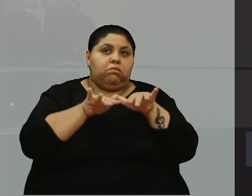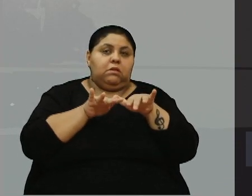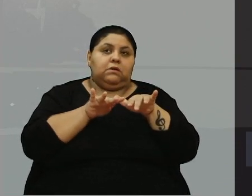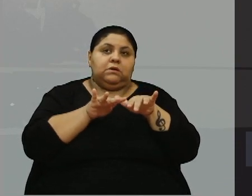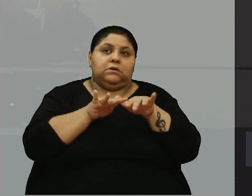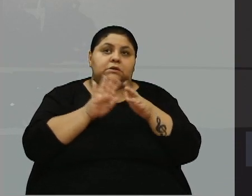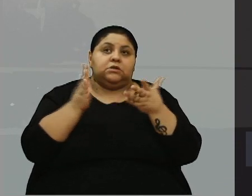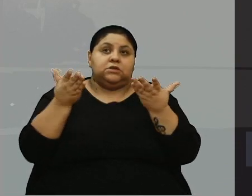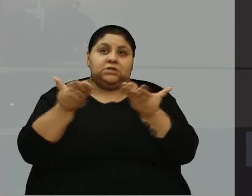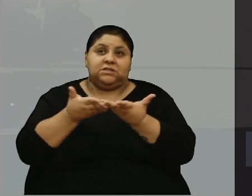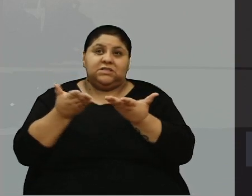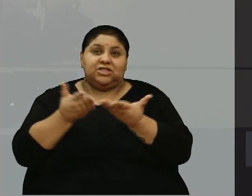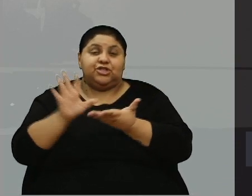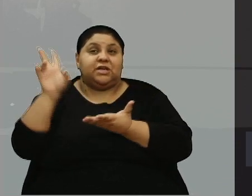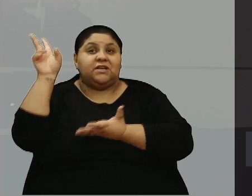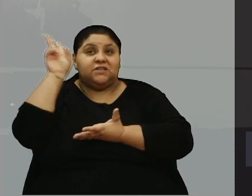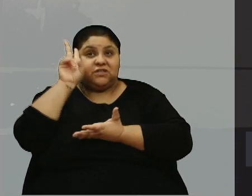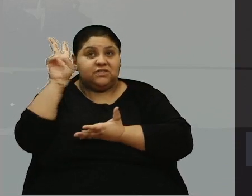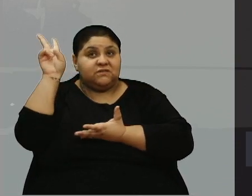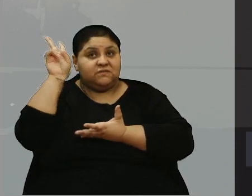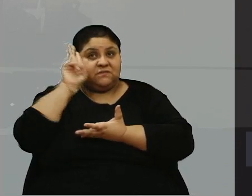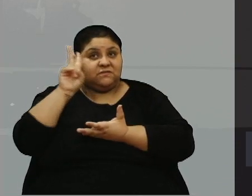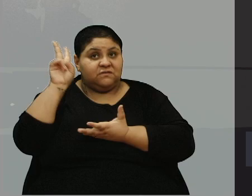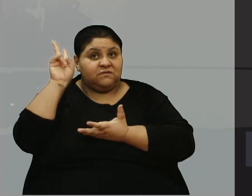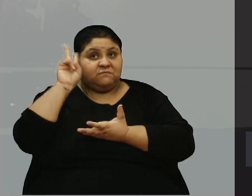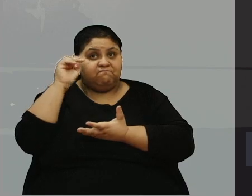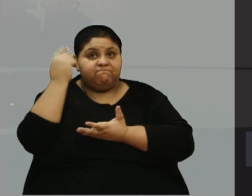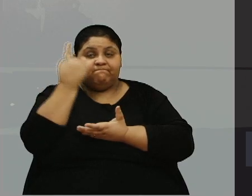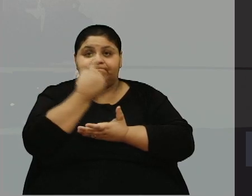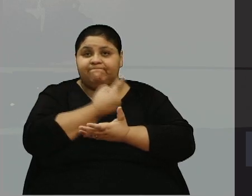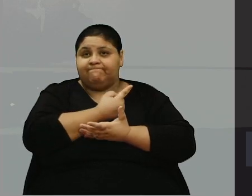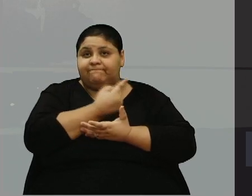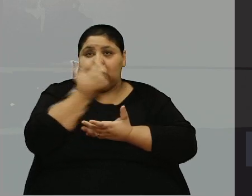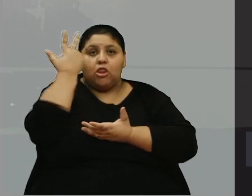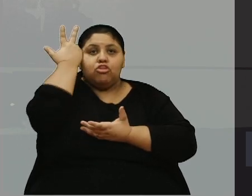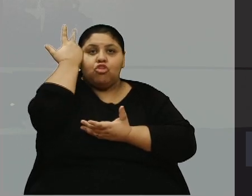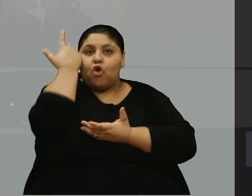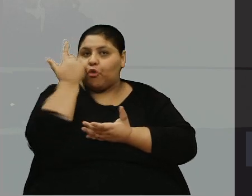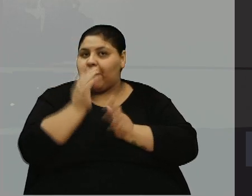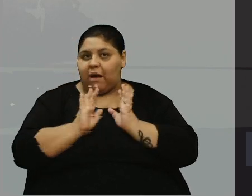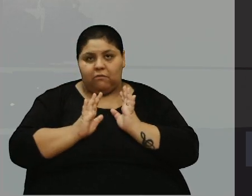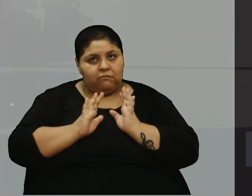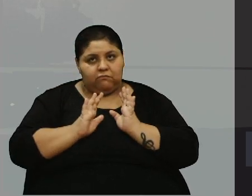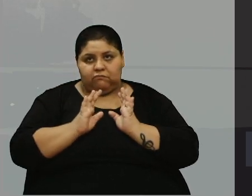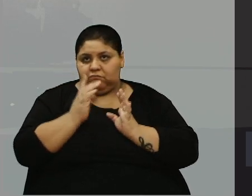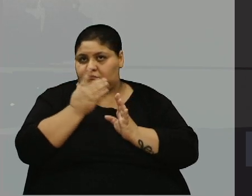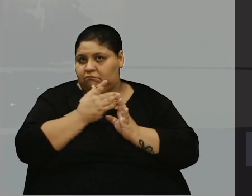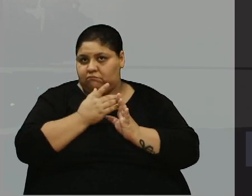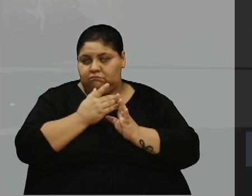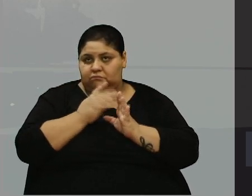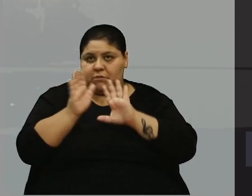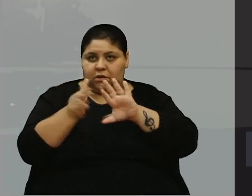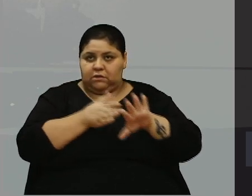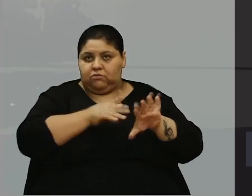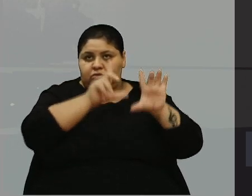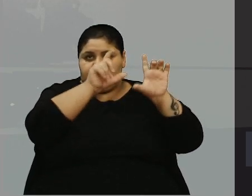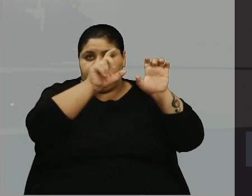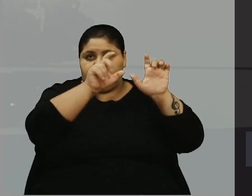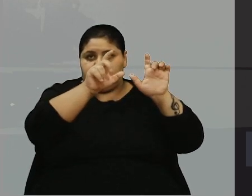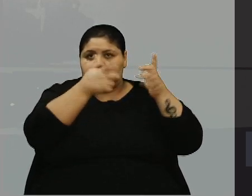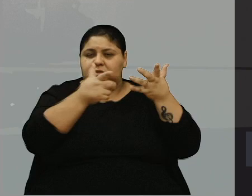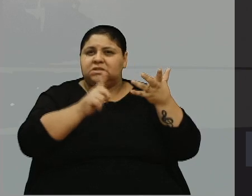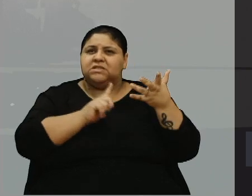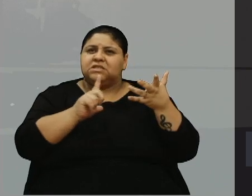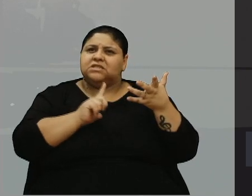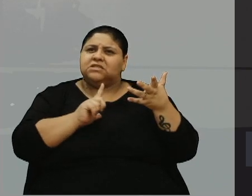já é histórica, essas inundações. Pode passar as outras fotos para depois... Tem uma que